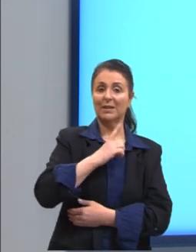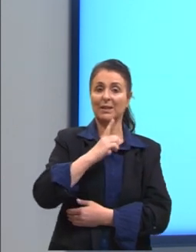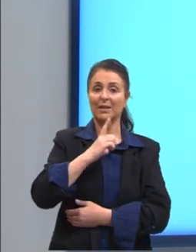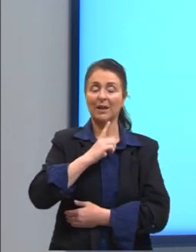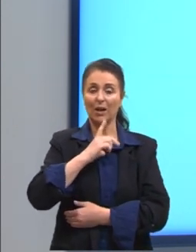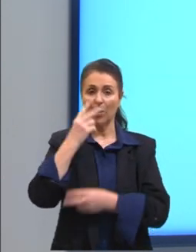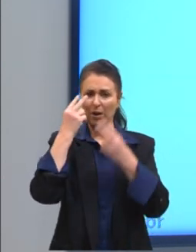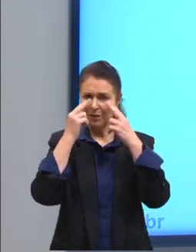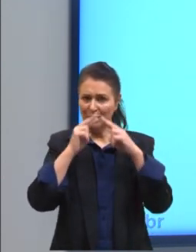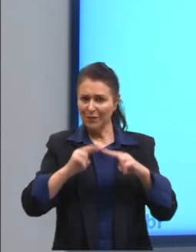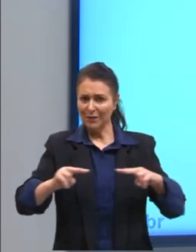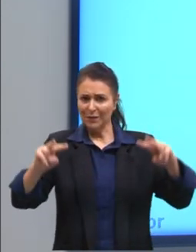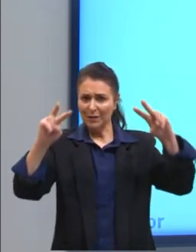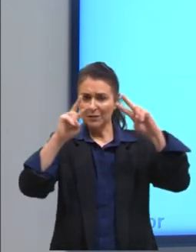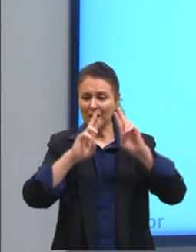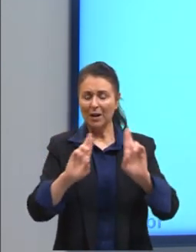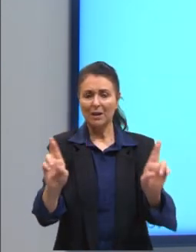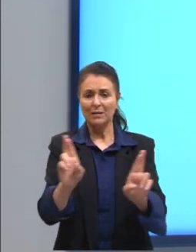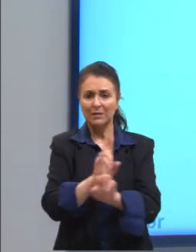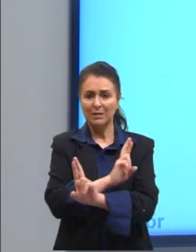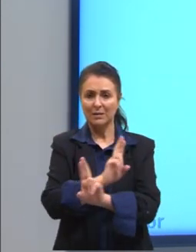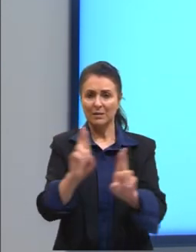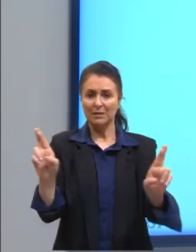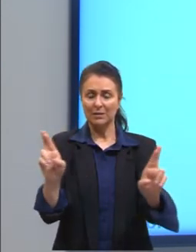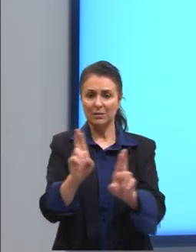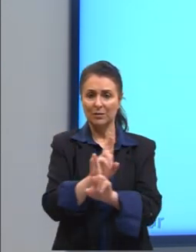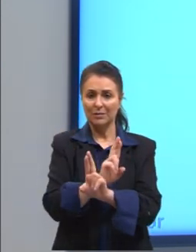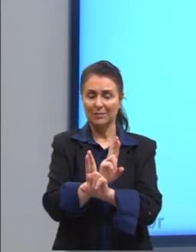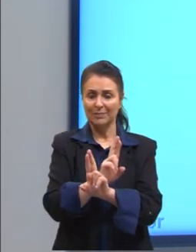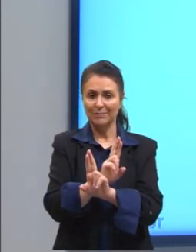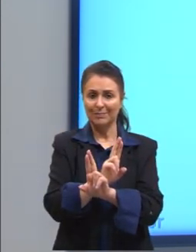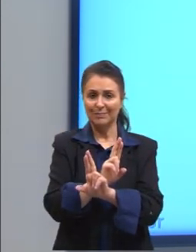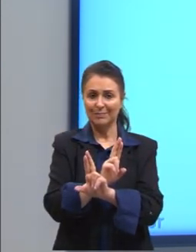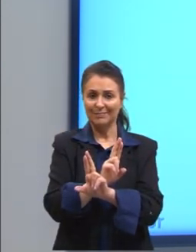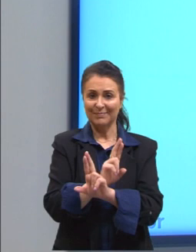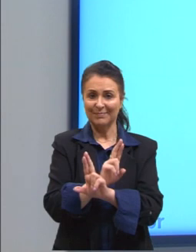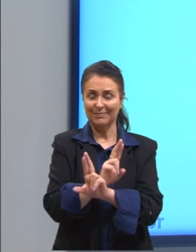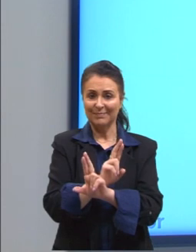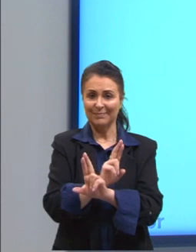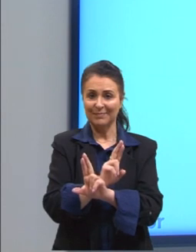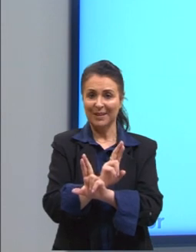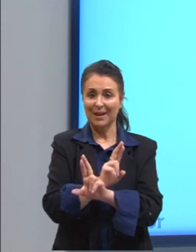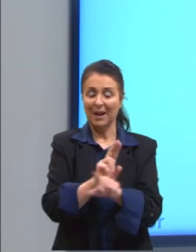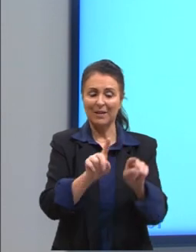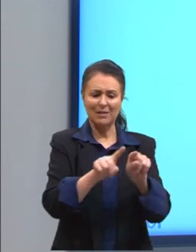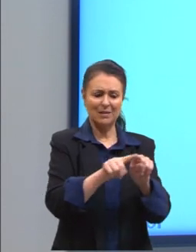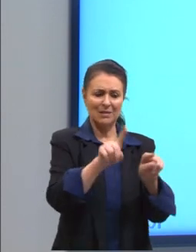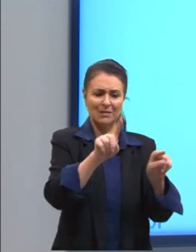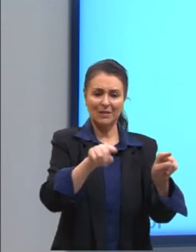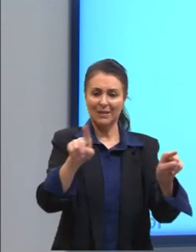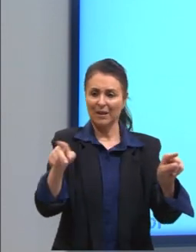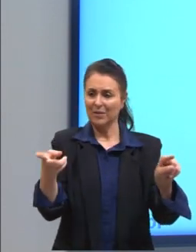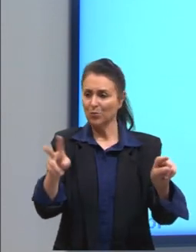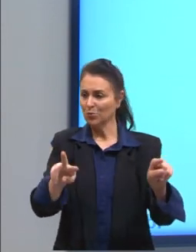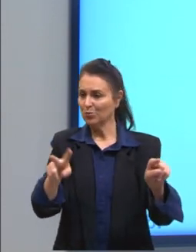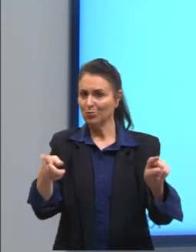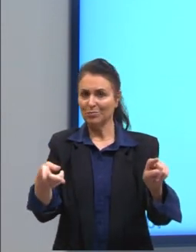visualizar as relações entre as variáveis relacionadas.